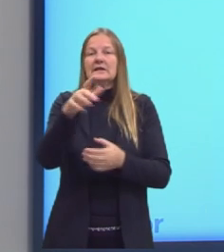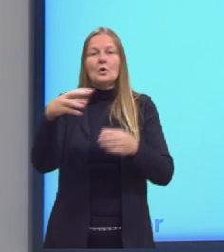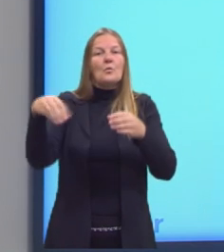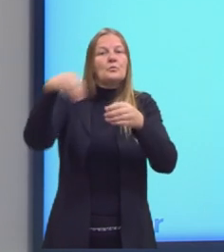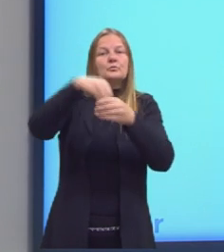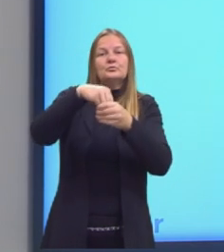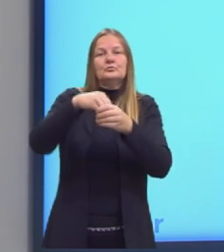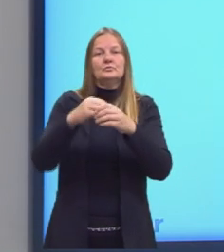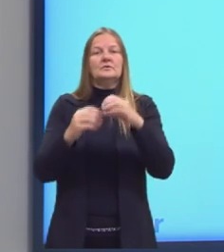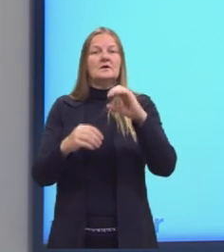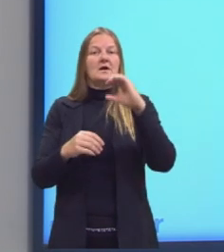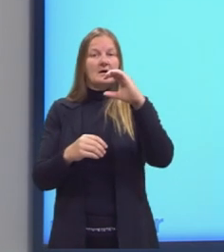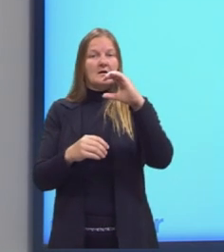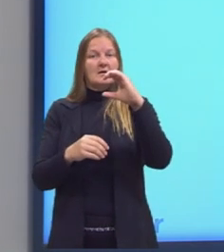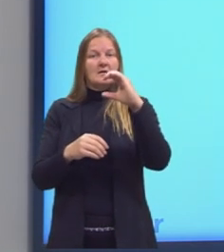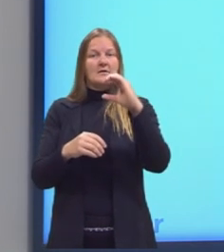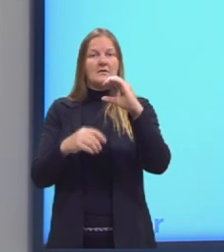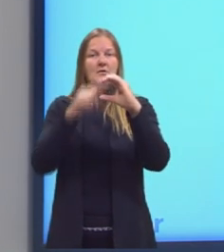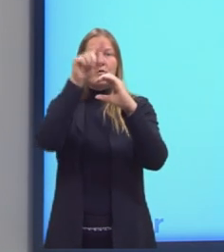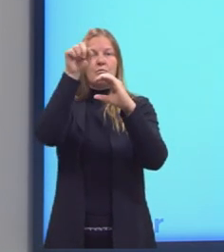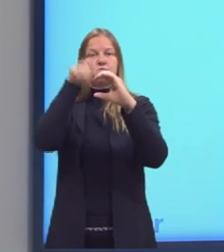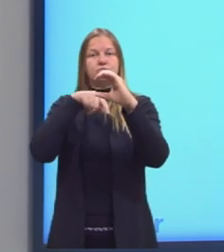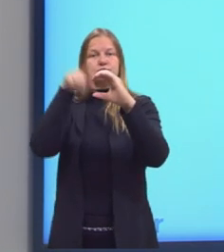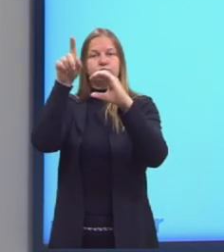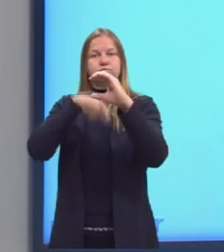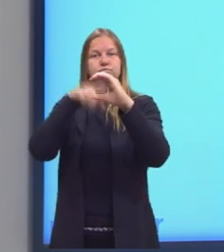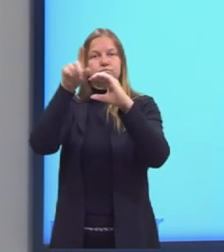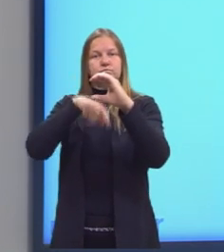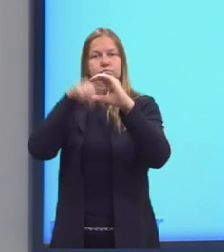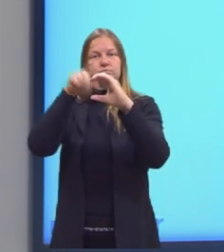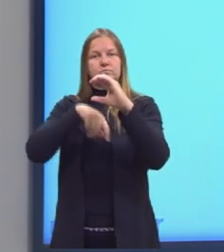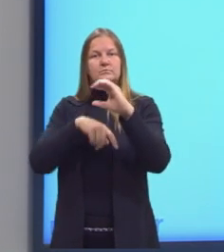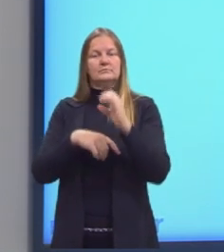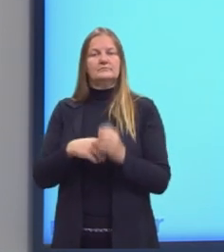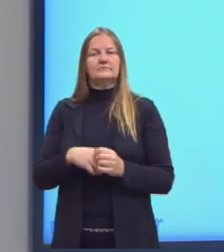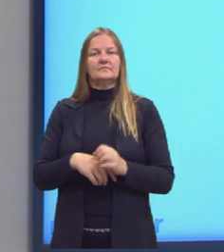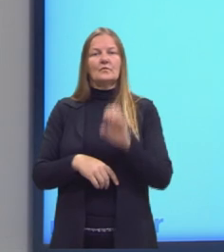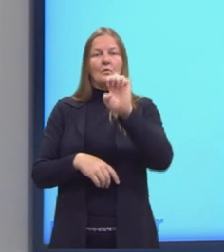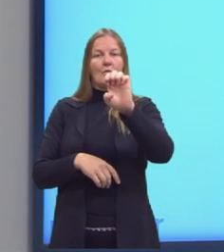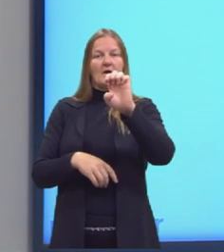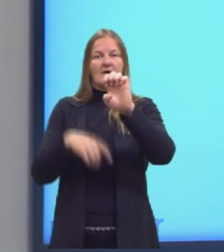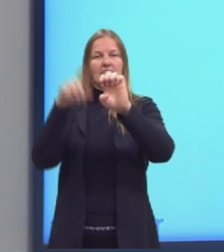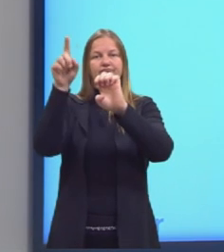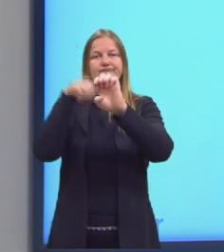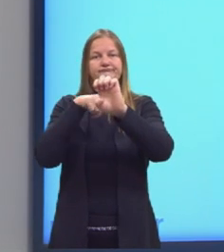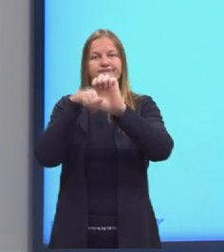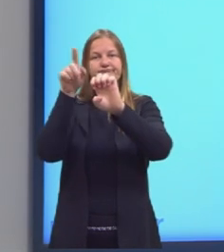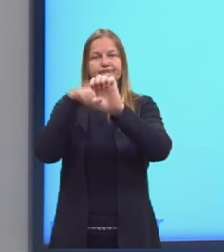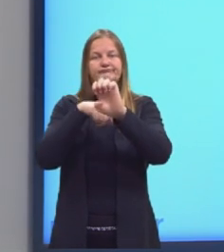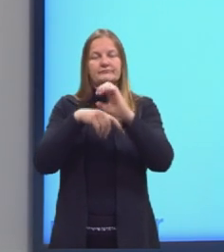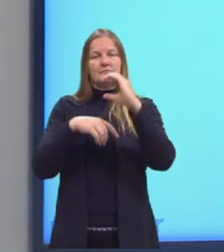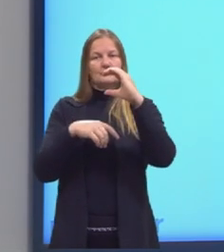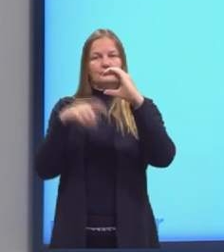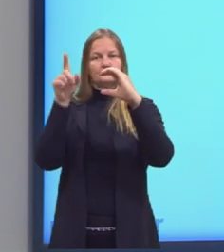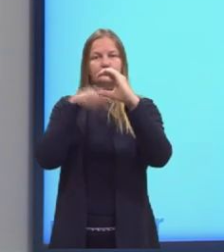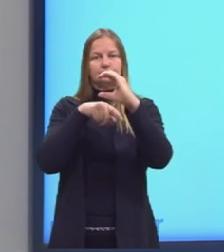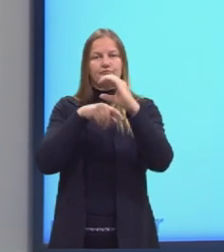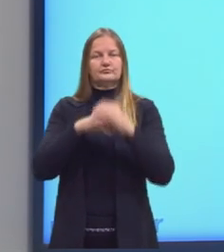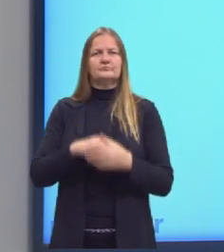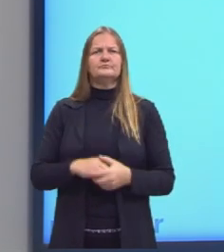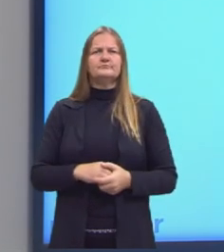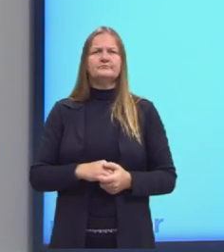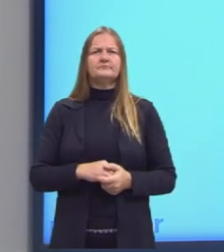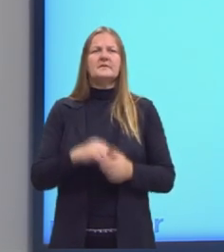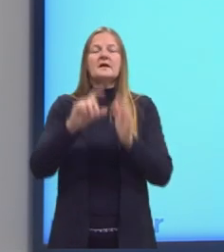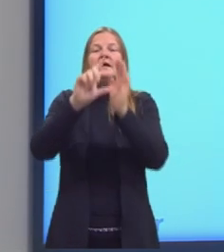gente utiliza o mesmo símbolo, mas com esse traço em cima, para dizer, então, que ele não pertence ao conjunto. Depois